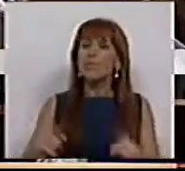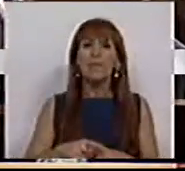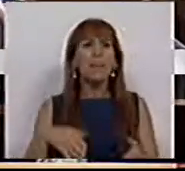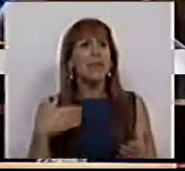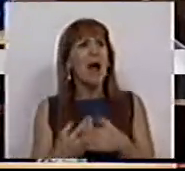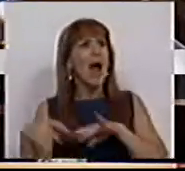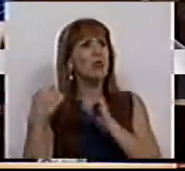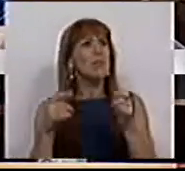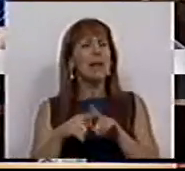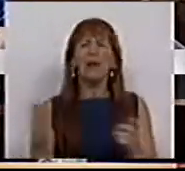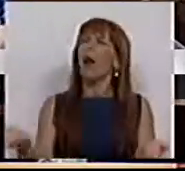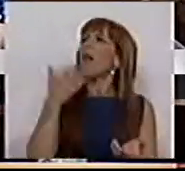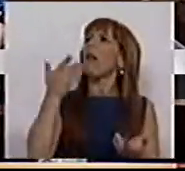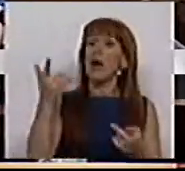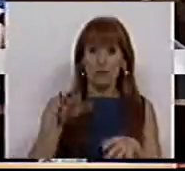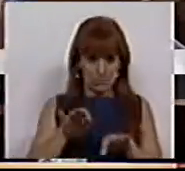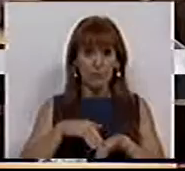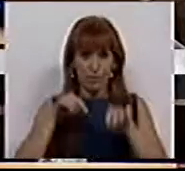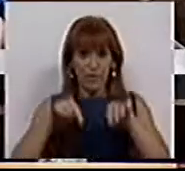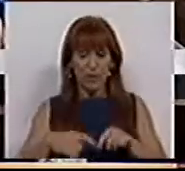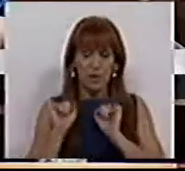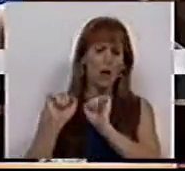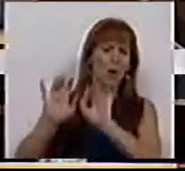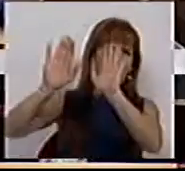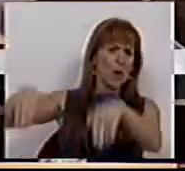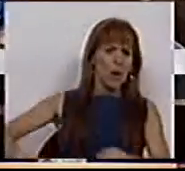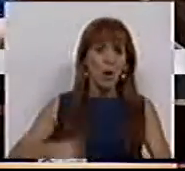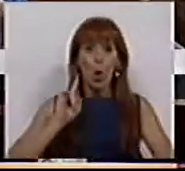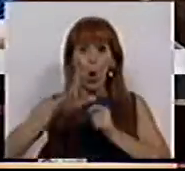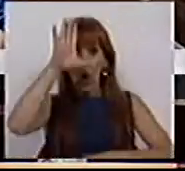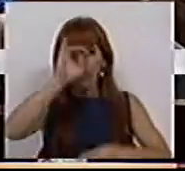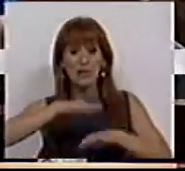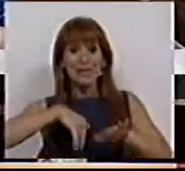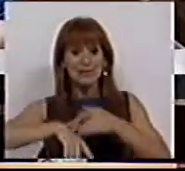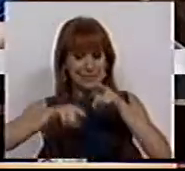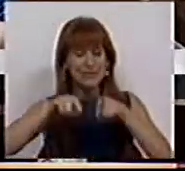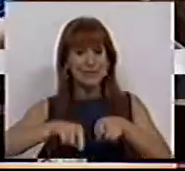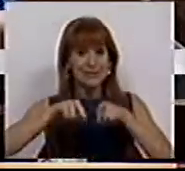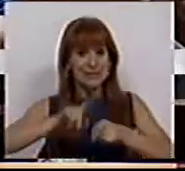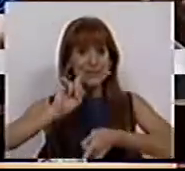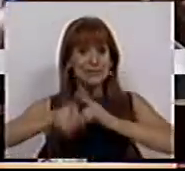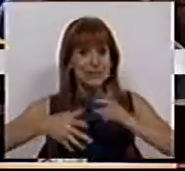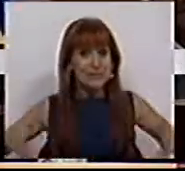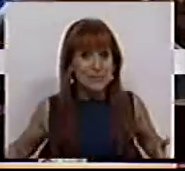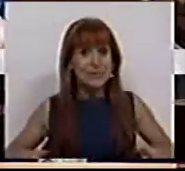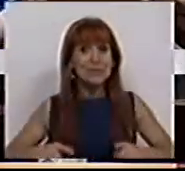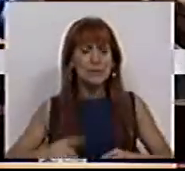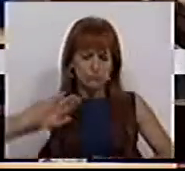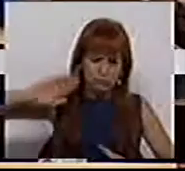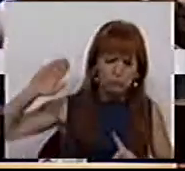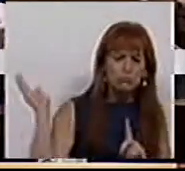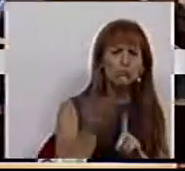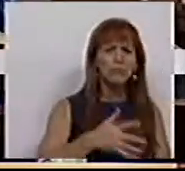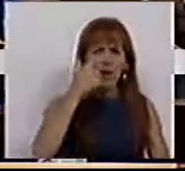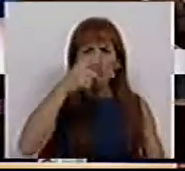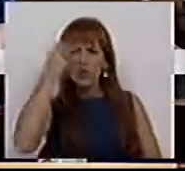este debate com a leviandade como que ele foi feito, recusando que o que o Governo está de facto a fazer é punir